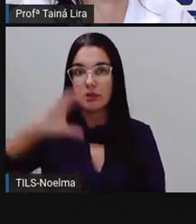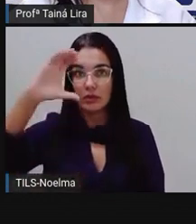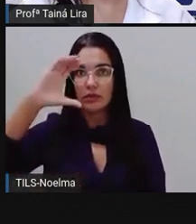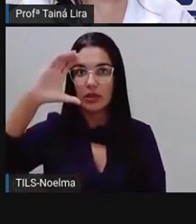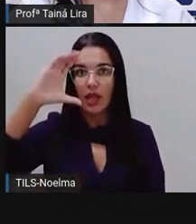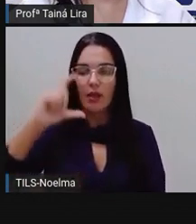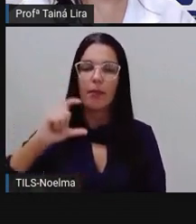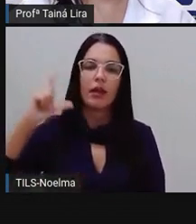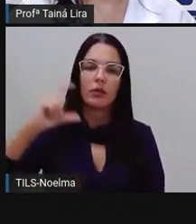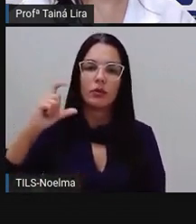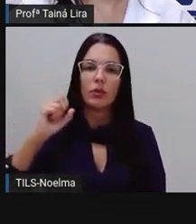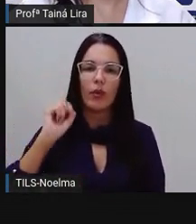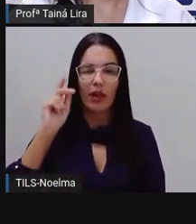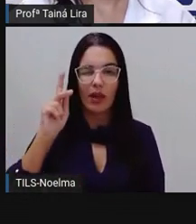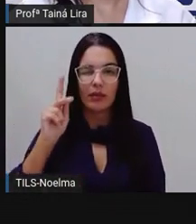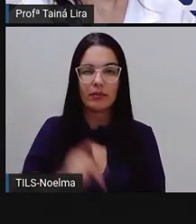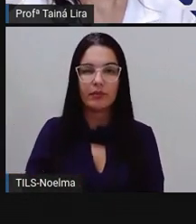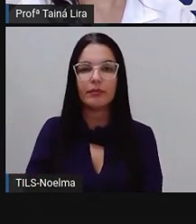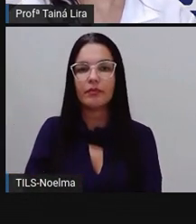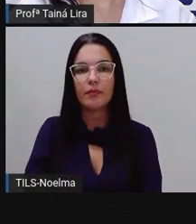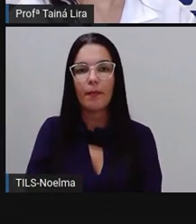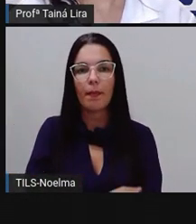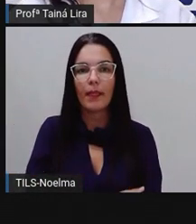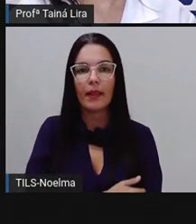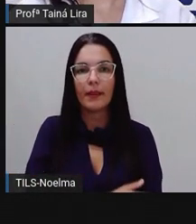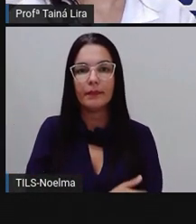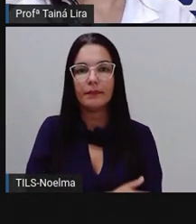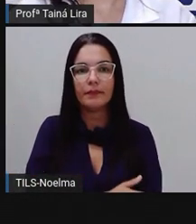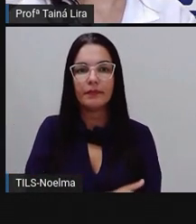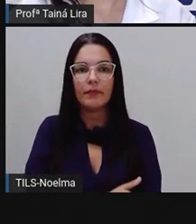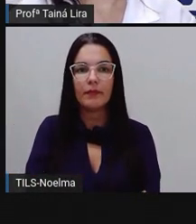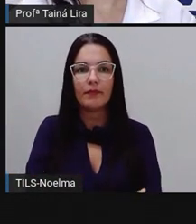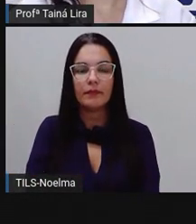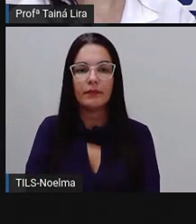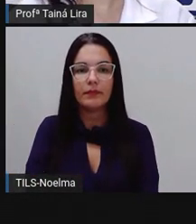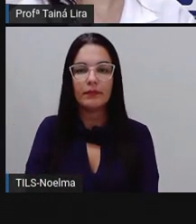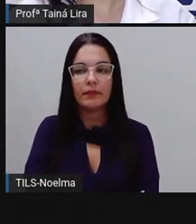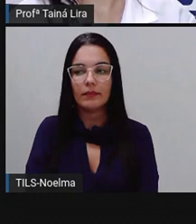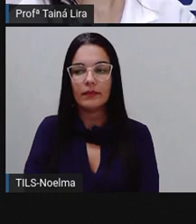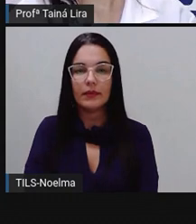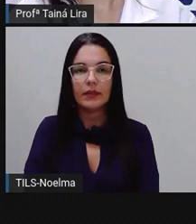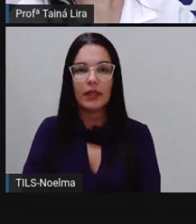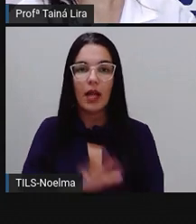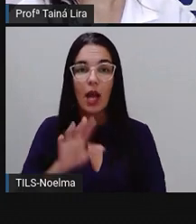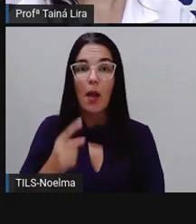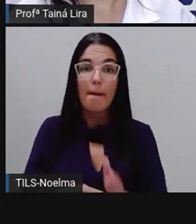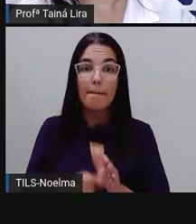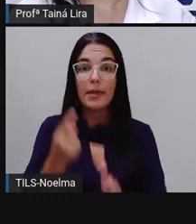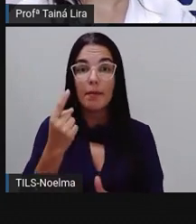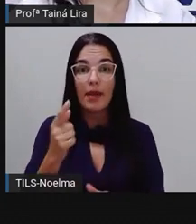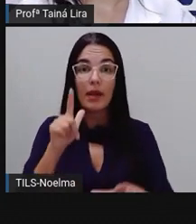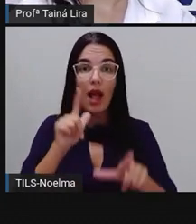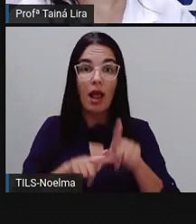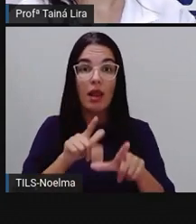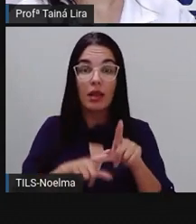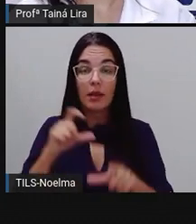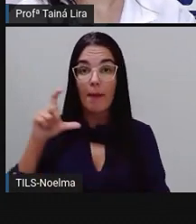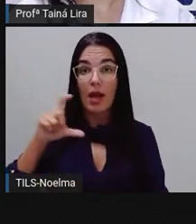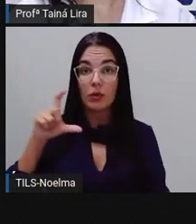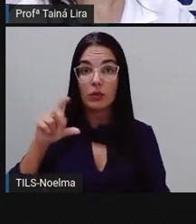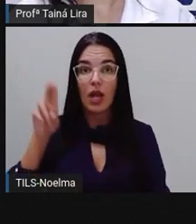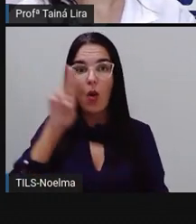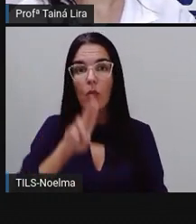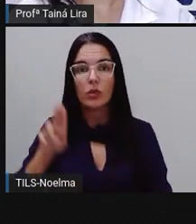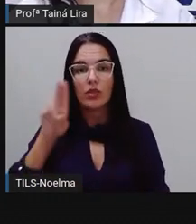com letra maiúscula, tá? Então, olha lá nossas regrinhas. A número 1, a letra maiúscula é usada